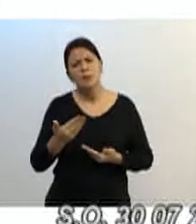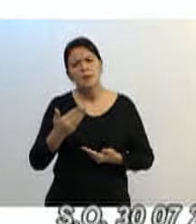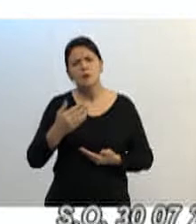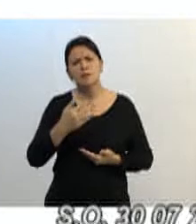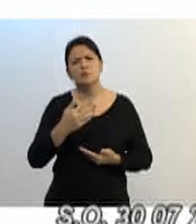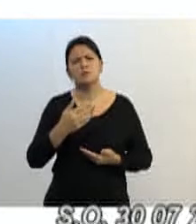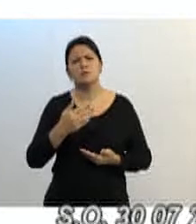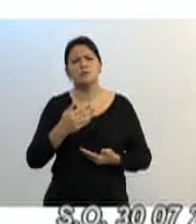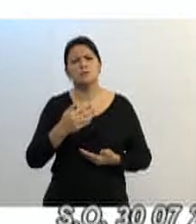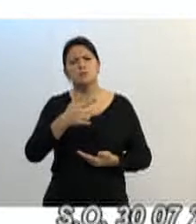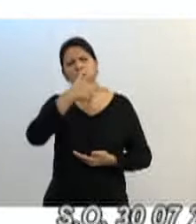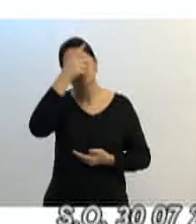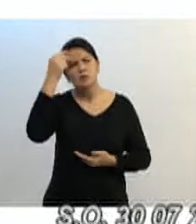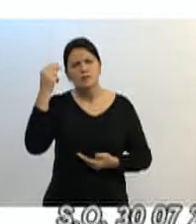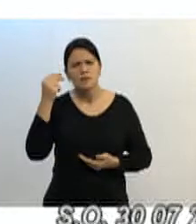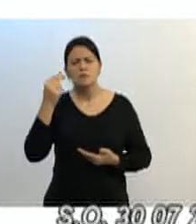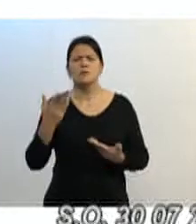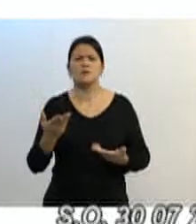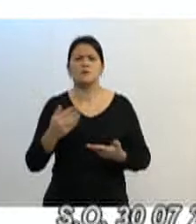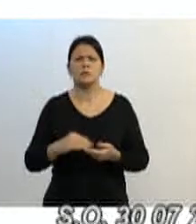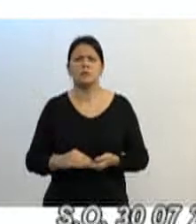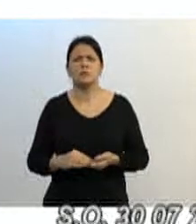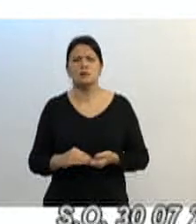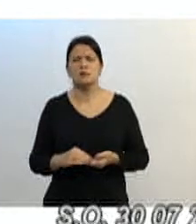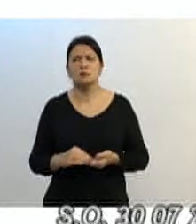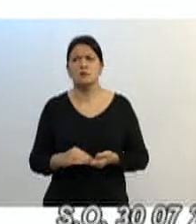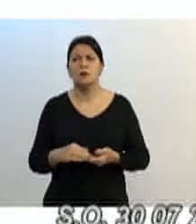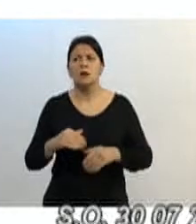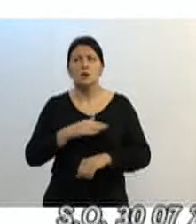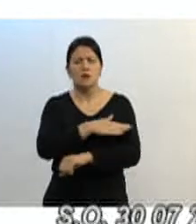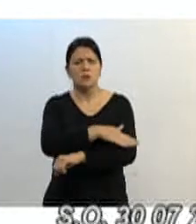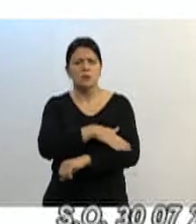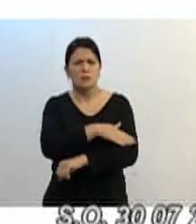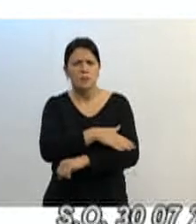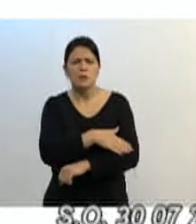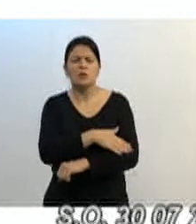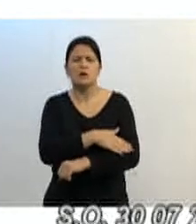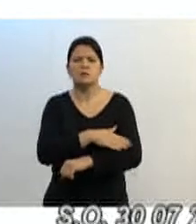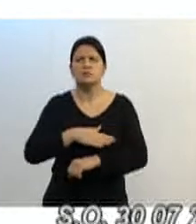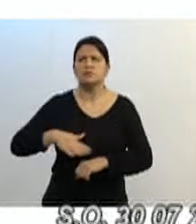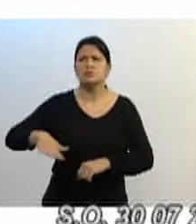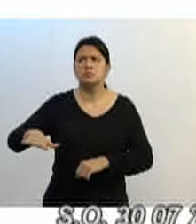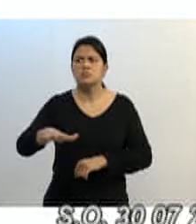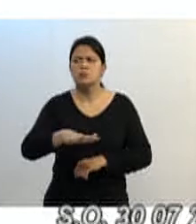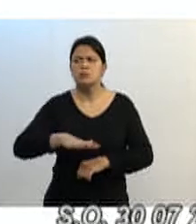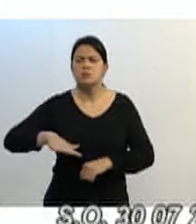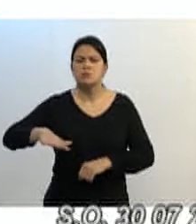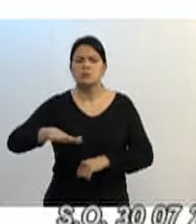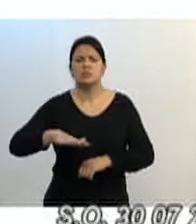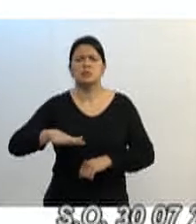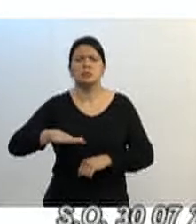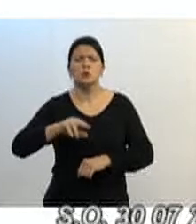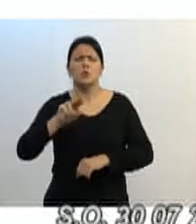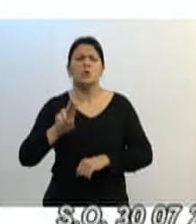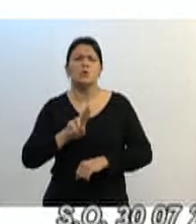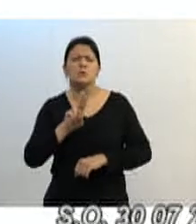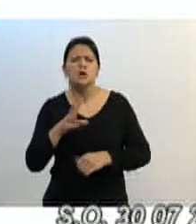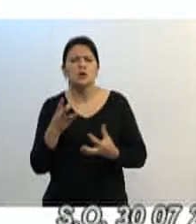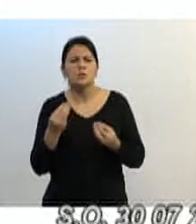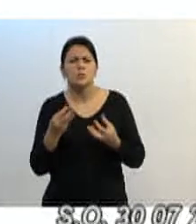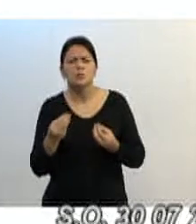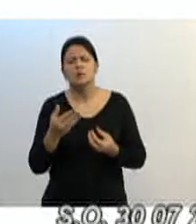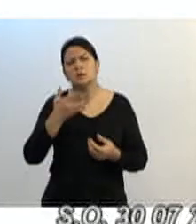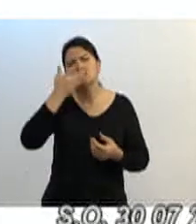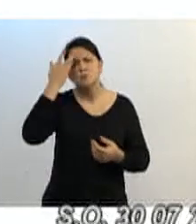municipal, o governo municipal, essa praça ali, é uma praça de lazer, um local móvel, um local bastante ocupado, a